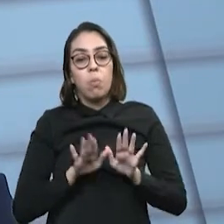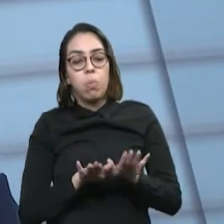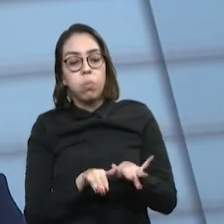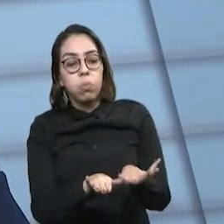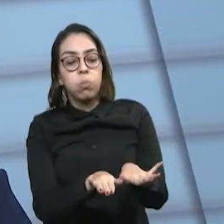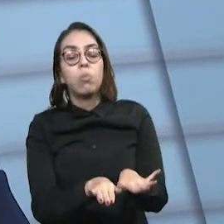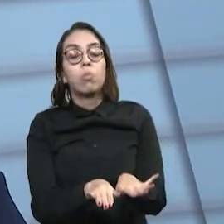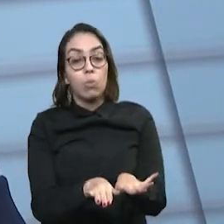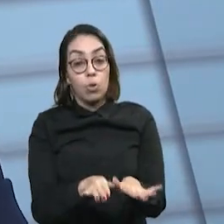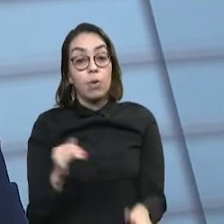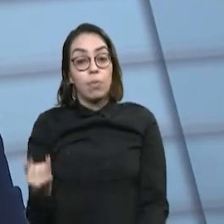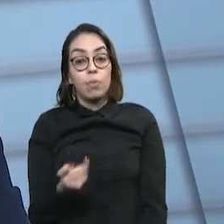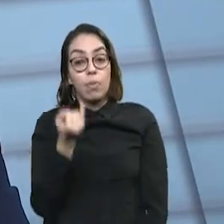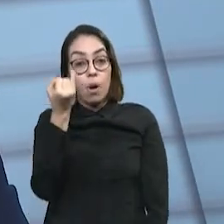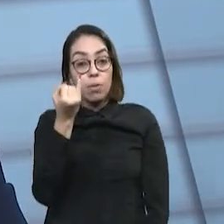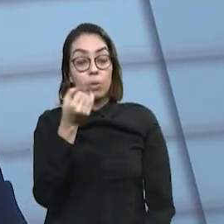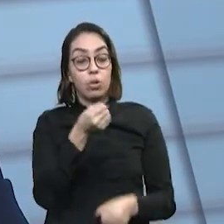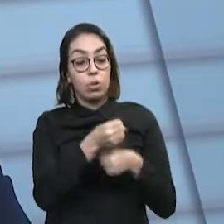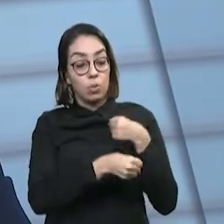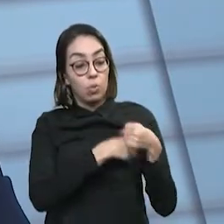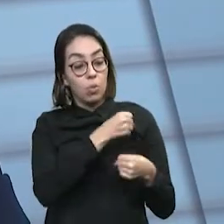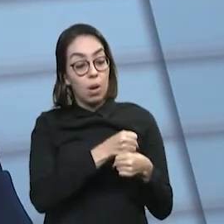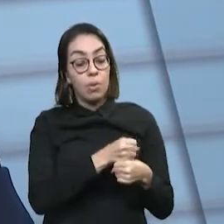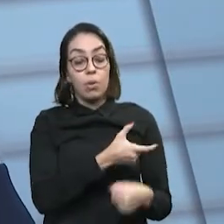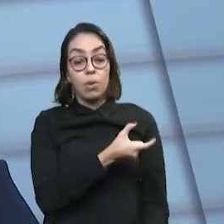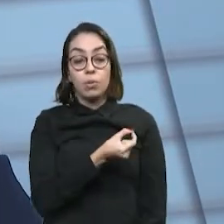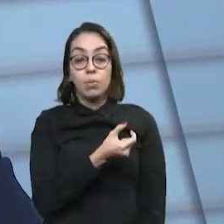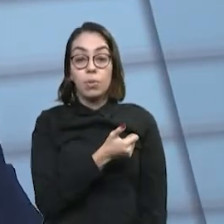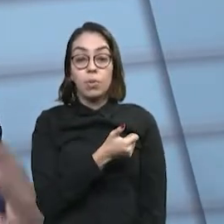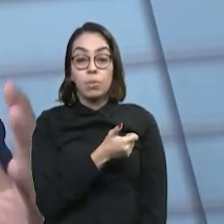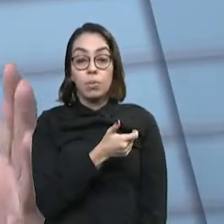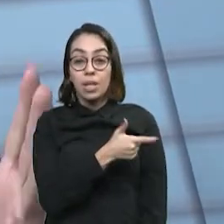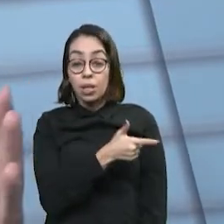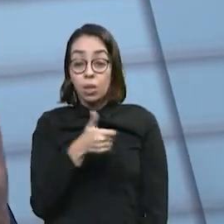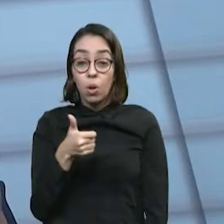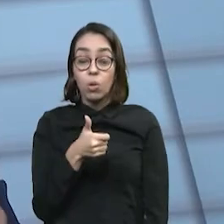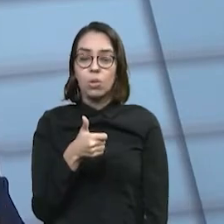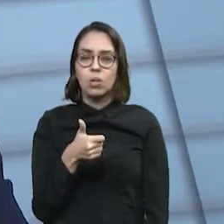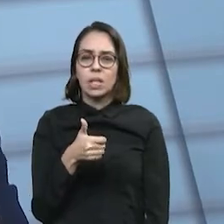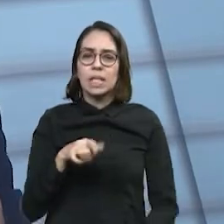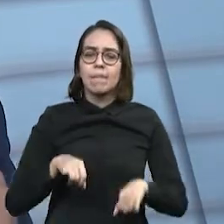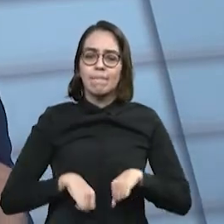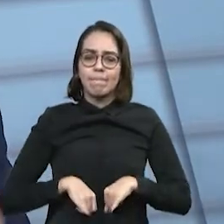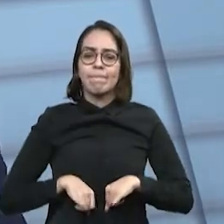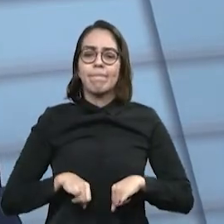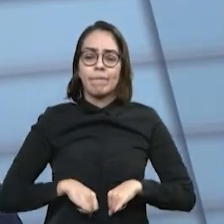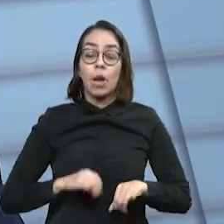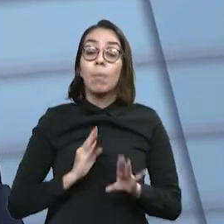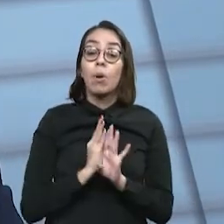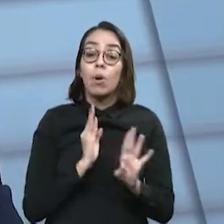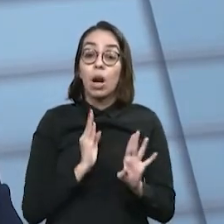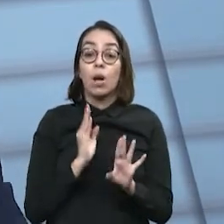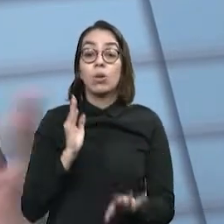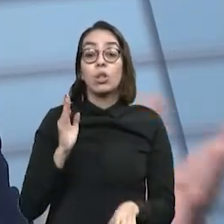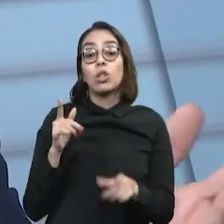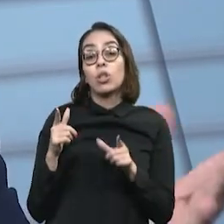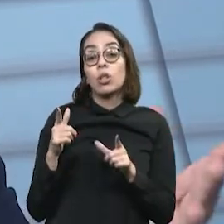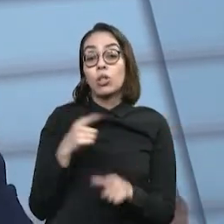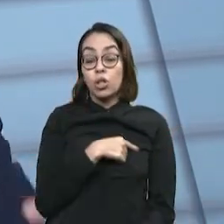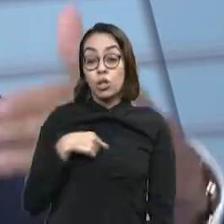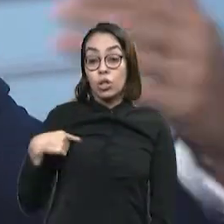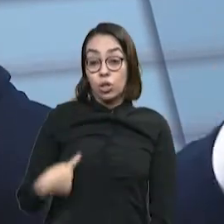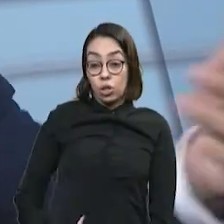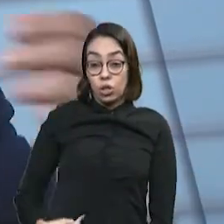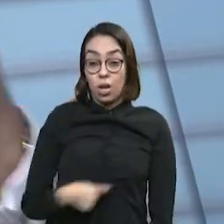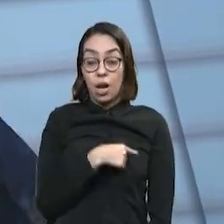muito grande e que desde 2012 só vem sofrendo, primeiro, pelo ingresso dos produtos chineses aqui no estado do Ceará, que foi muito forte.